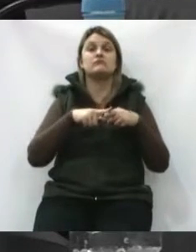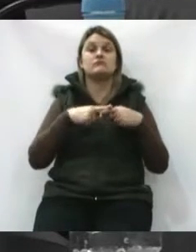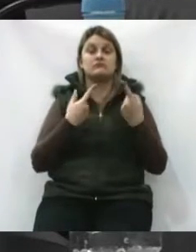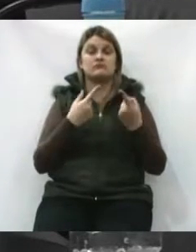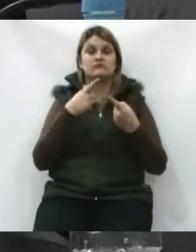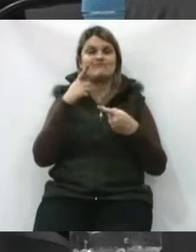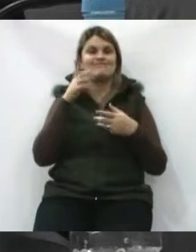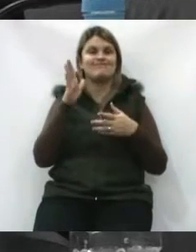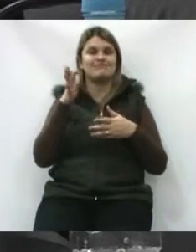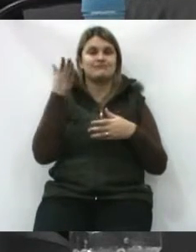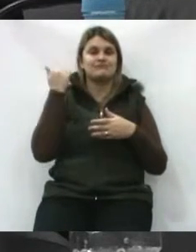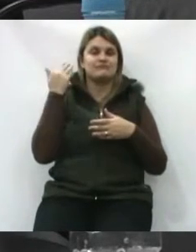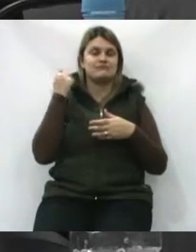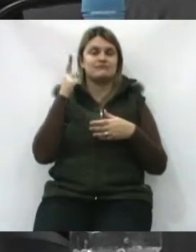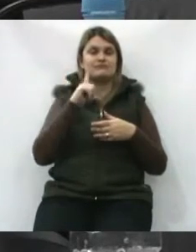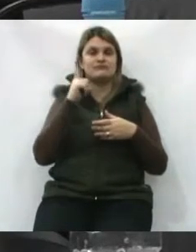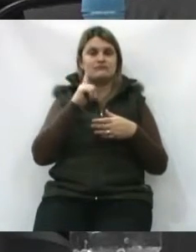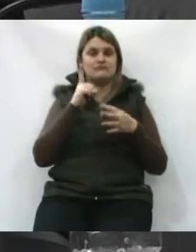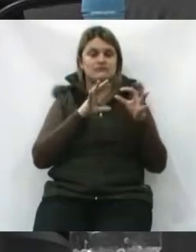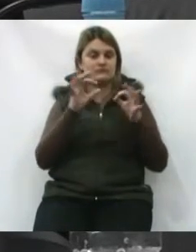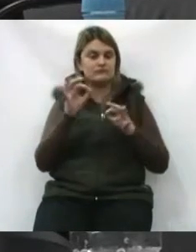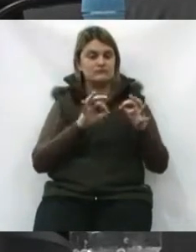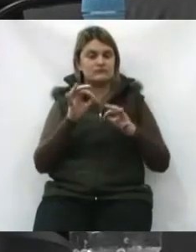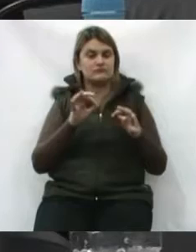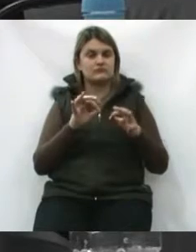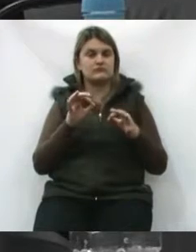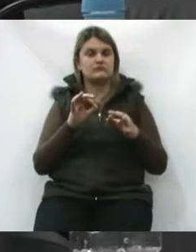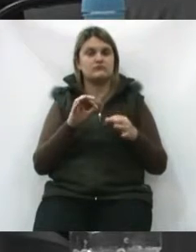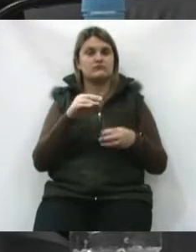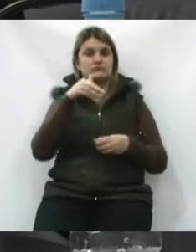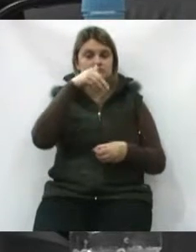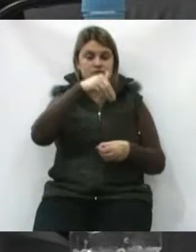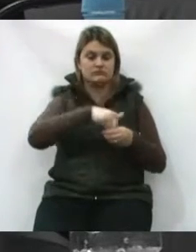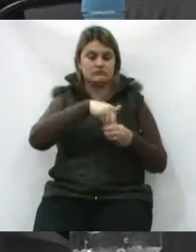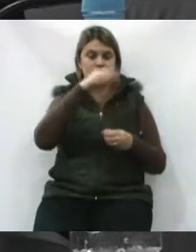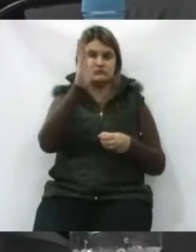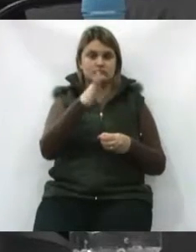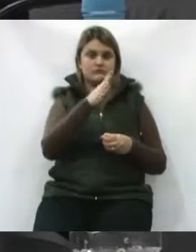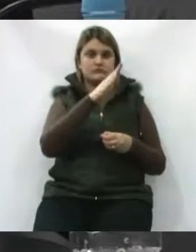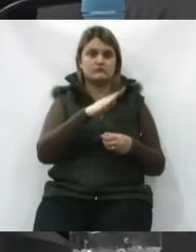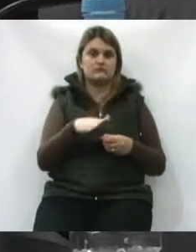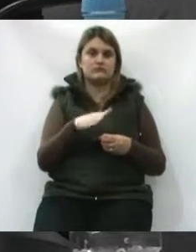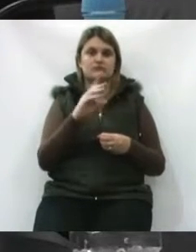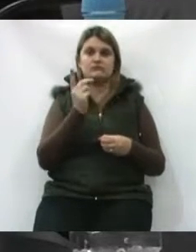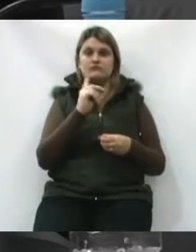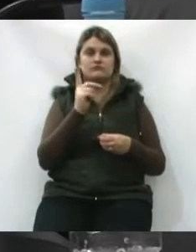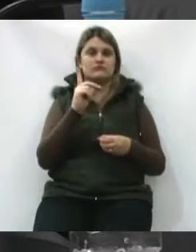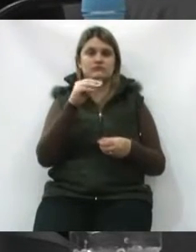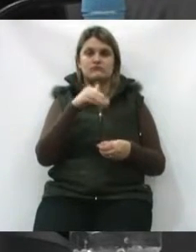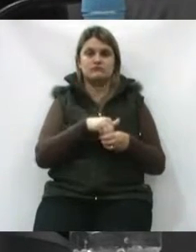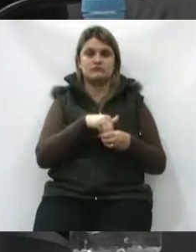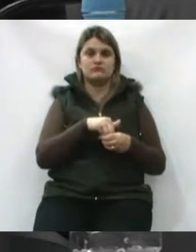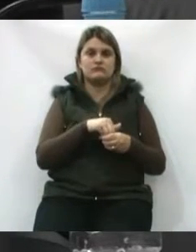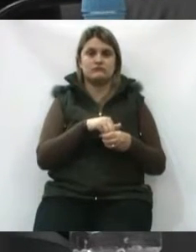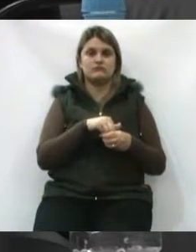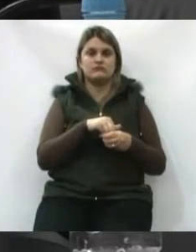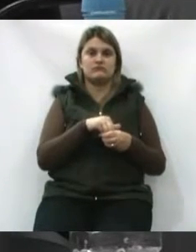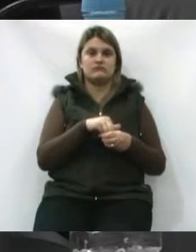jurisprudência já é pacífica, já é pacífica que votos anulados não são votos,